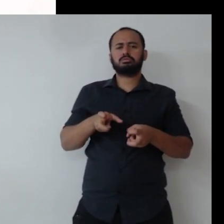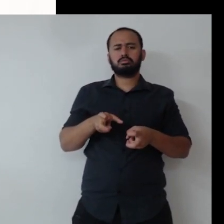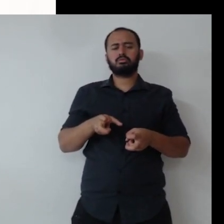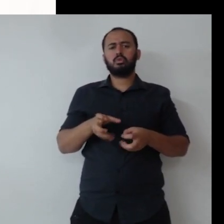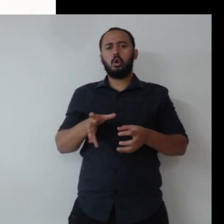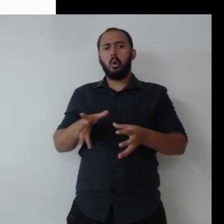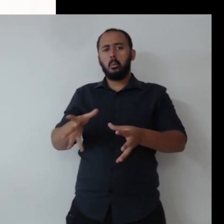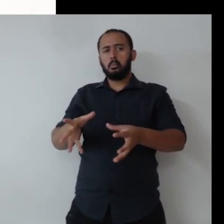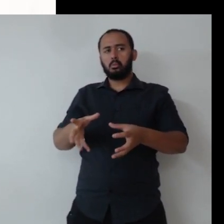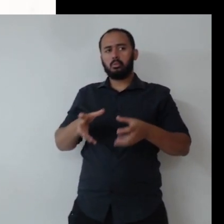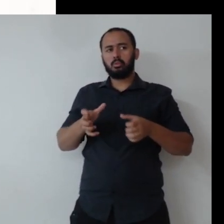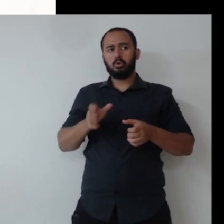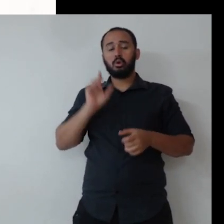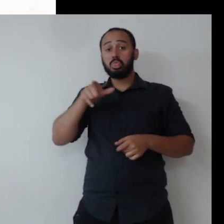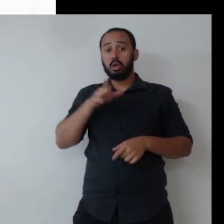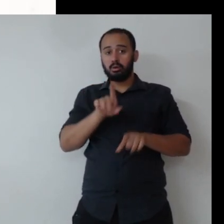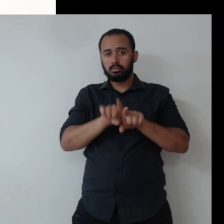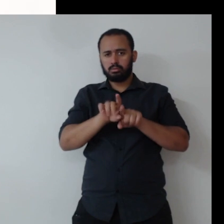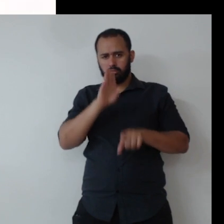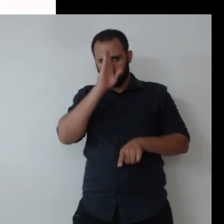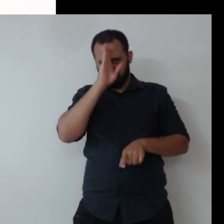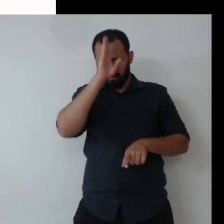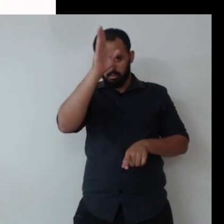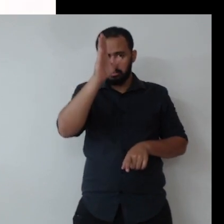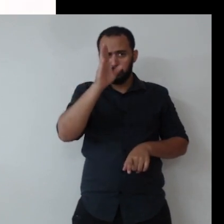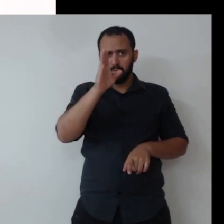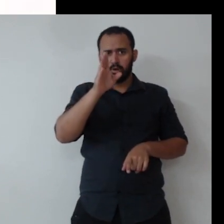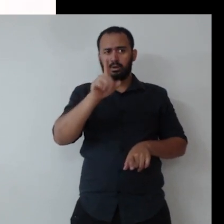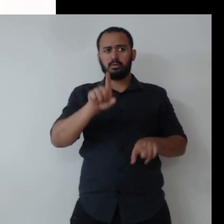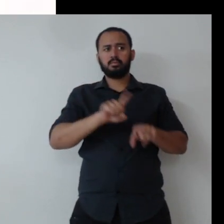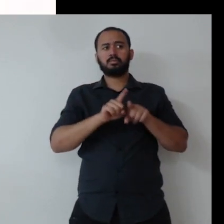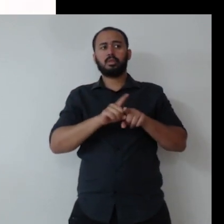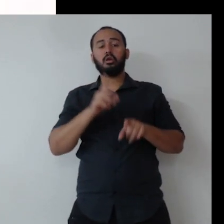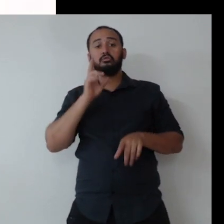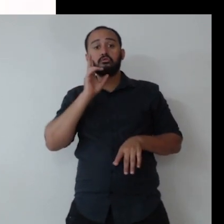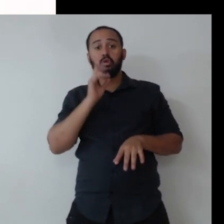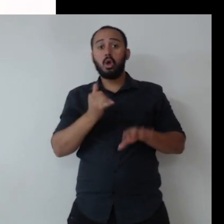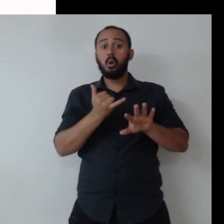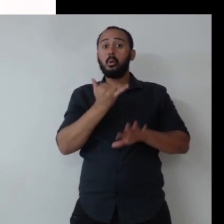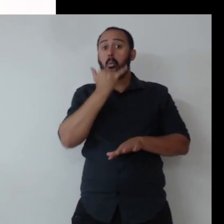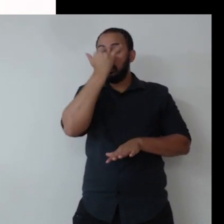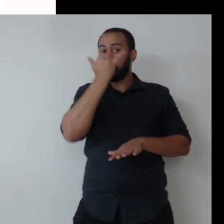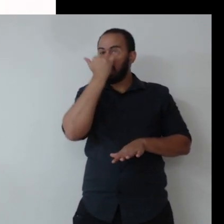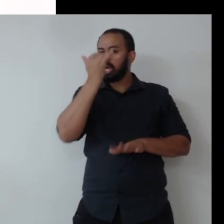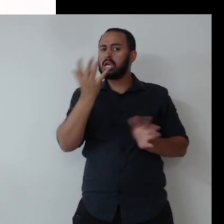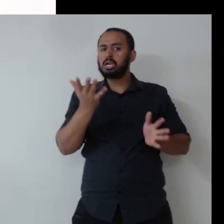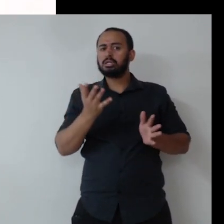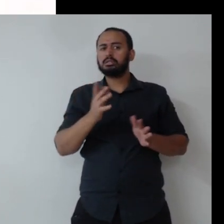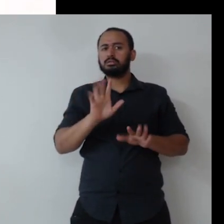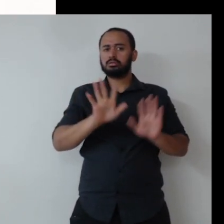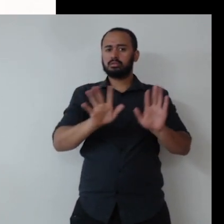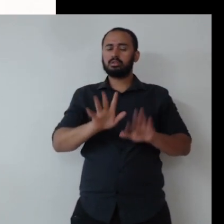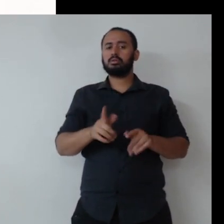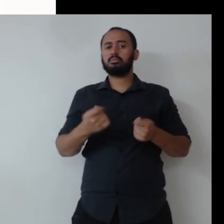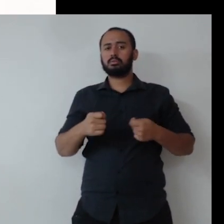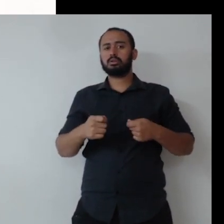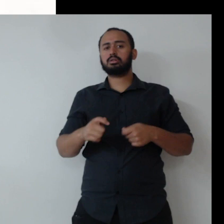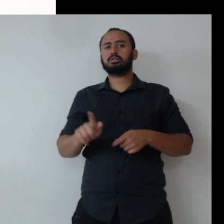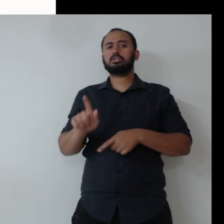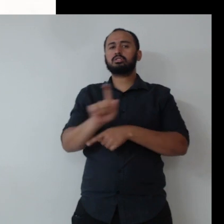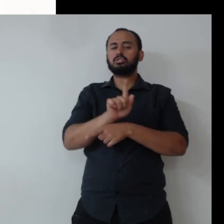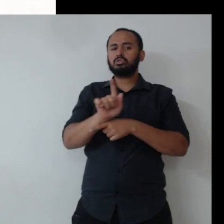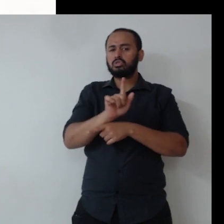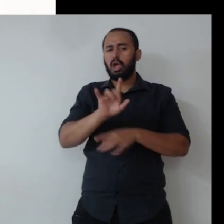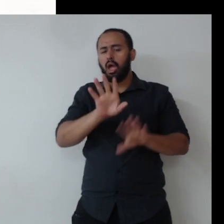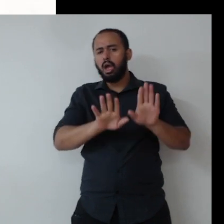licitações, é reconhecido como um princípio, fala de análise de riscos sociais ambientais, risco, acabei de falar de gestão de riscos, lembra? Da